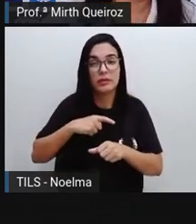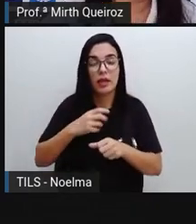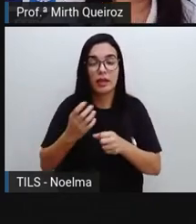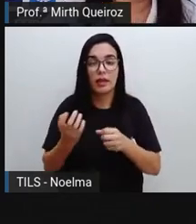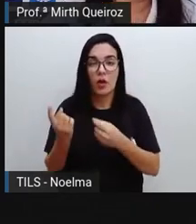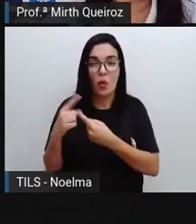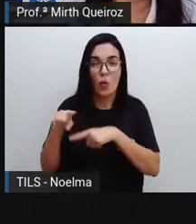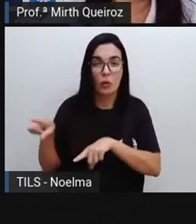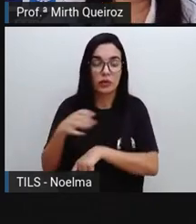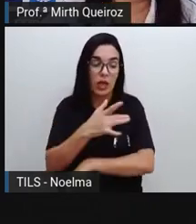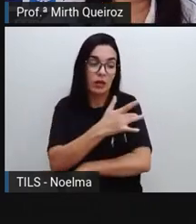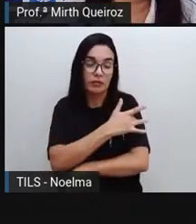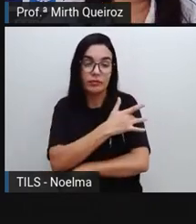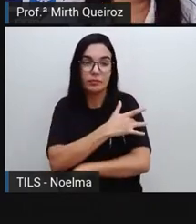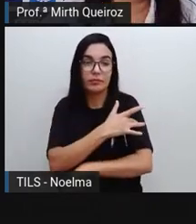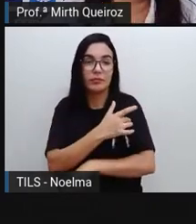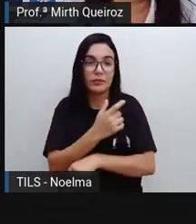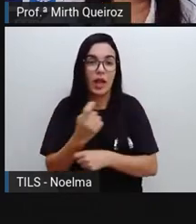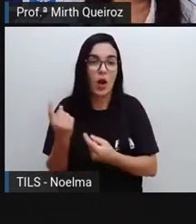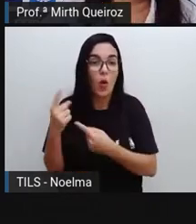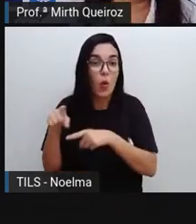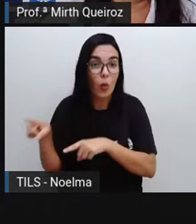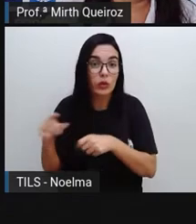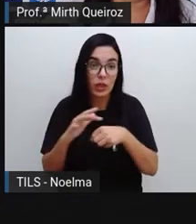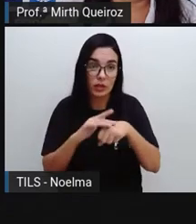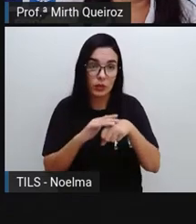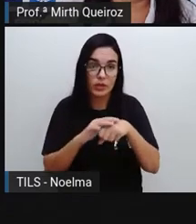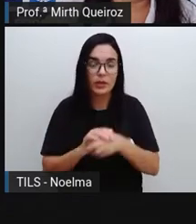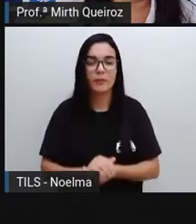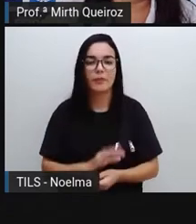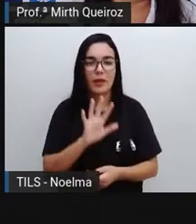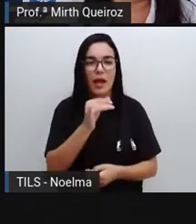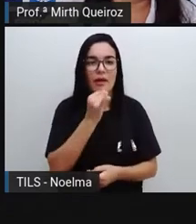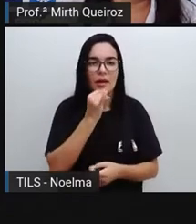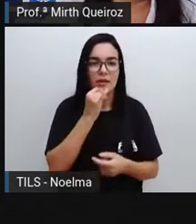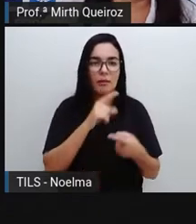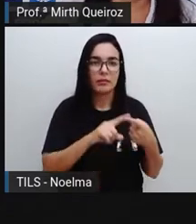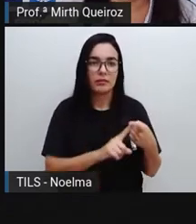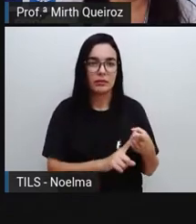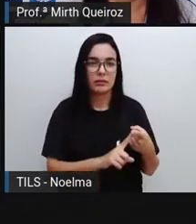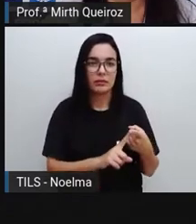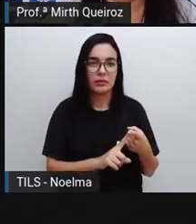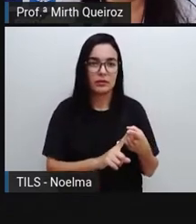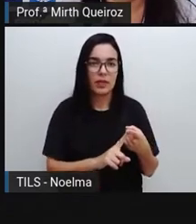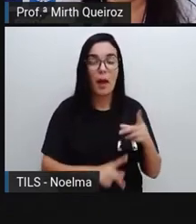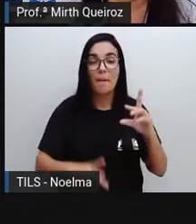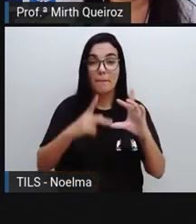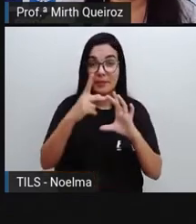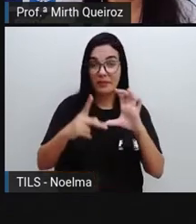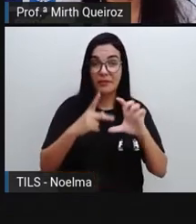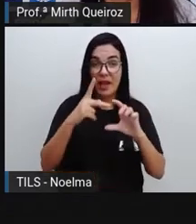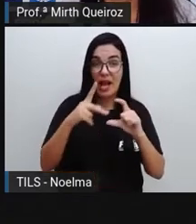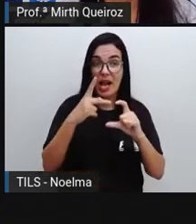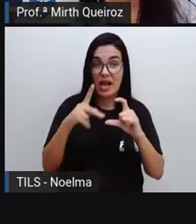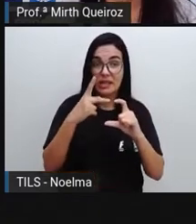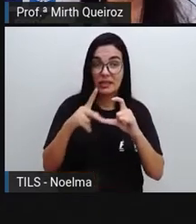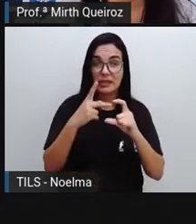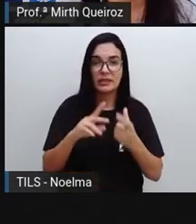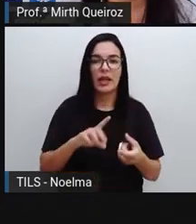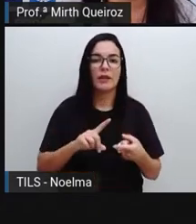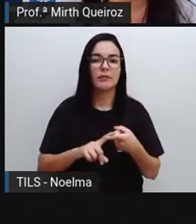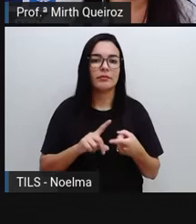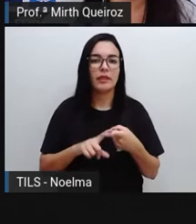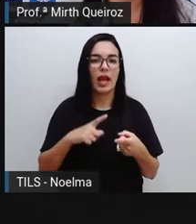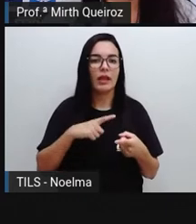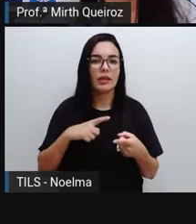-19, contra o vírus, coronavírus, né? Por exemplo, a gente tem a Pfizer, a Janssen, nós